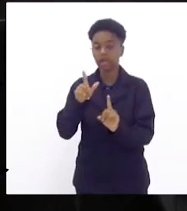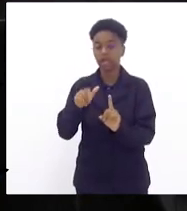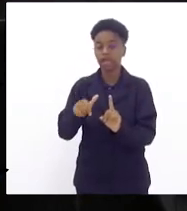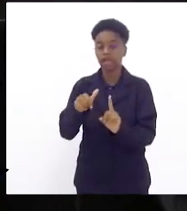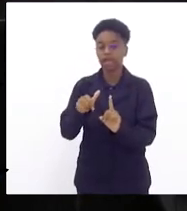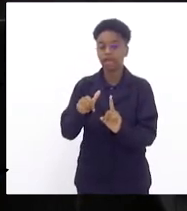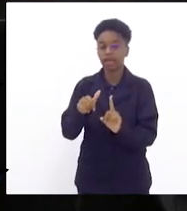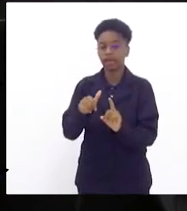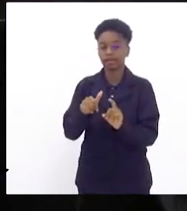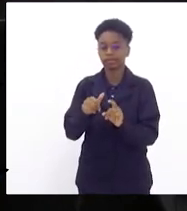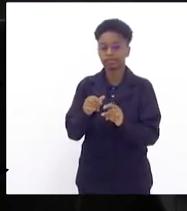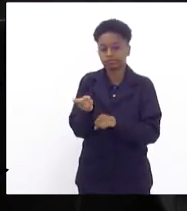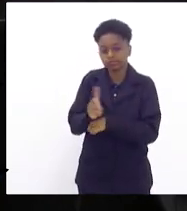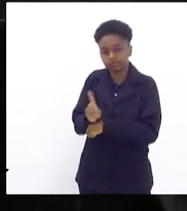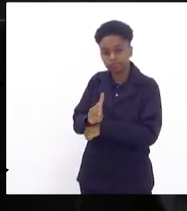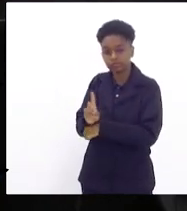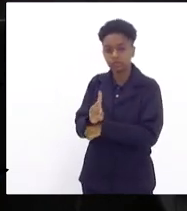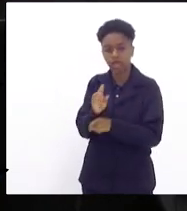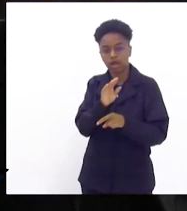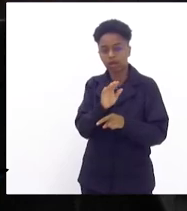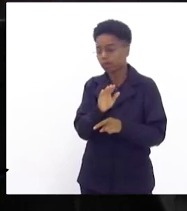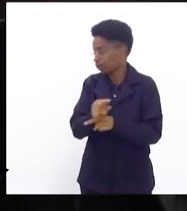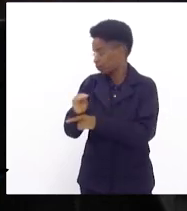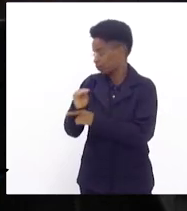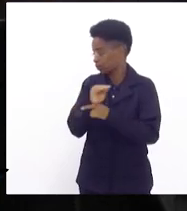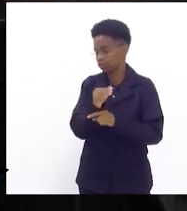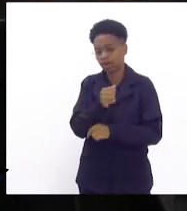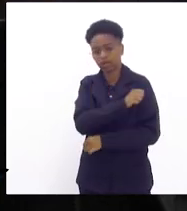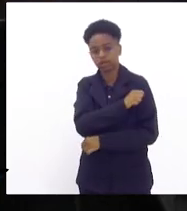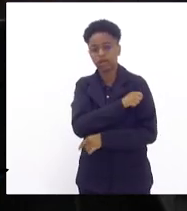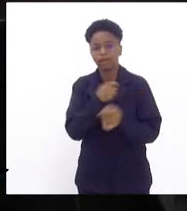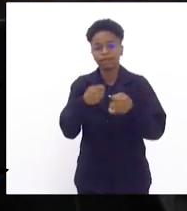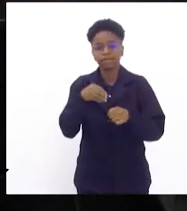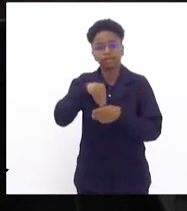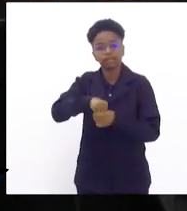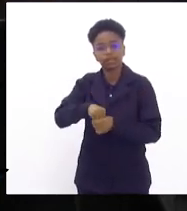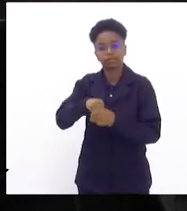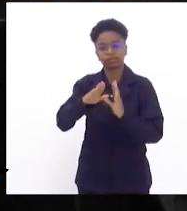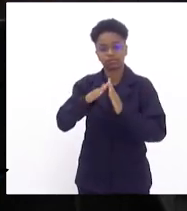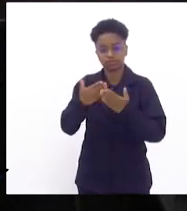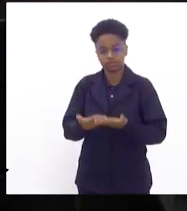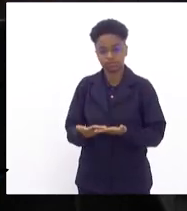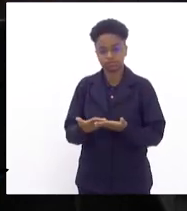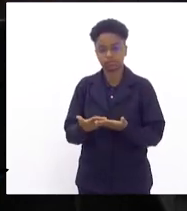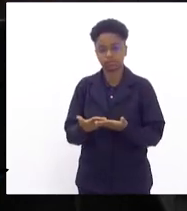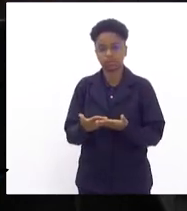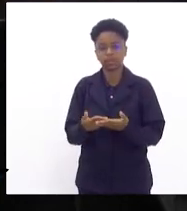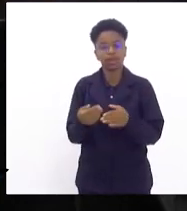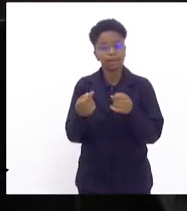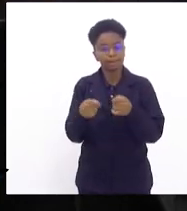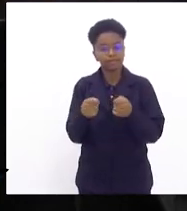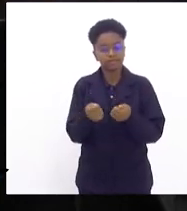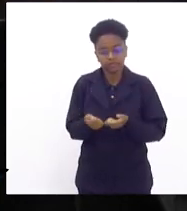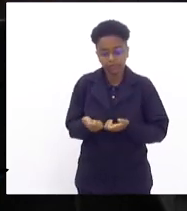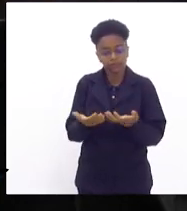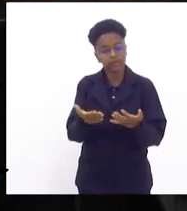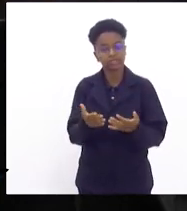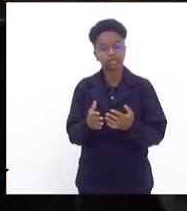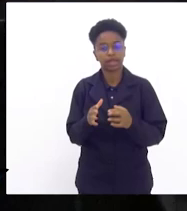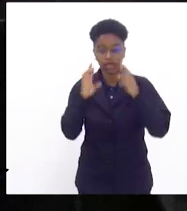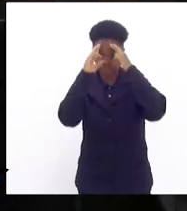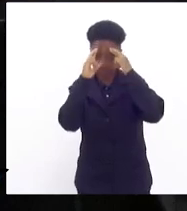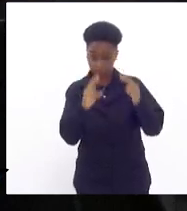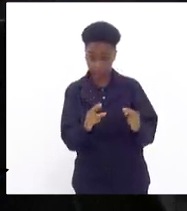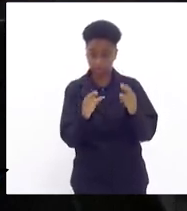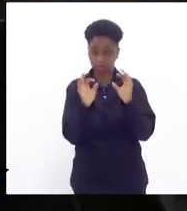inspetores de alunos. Aqueles que devem estar dentro das unidades escolares garantindo o respeito, a